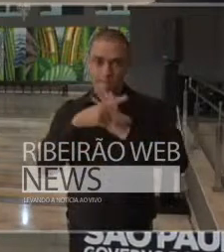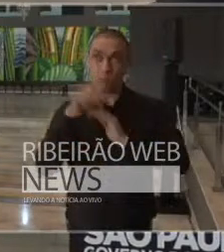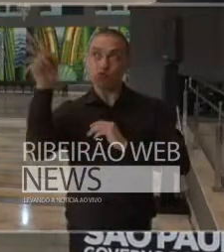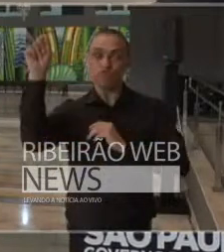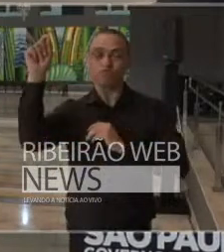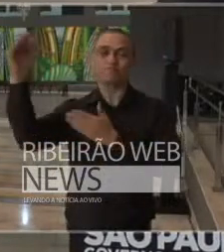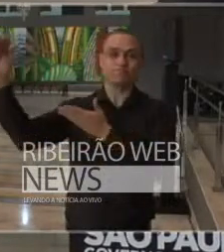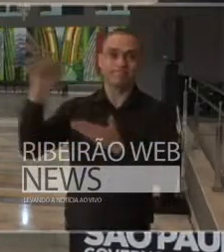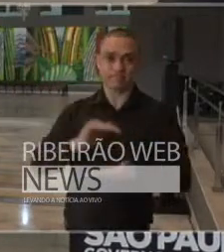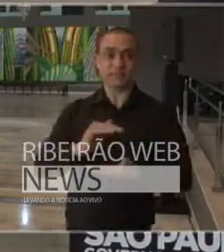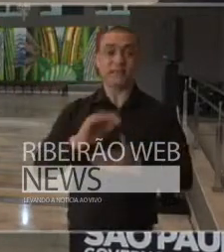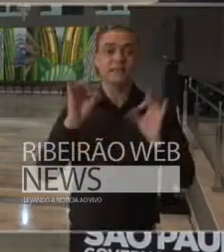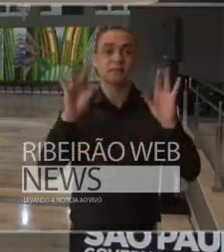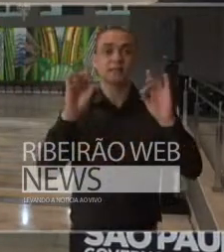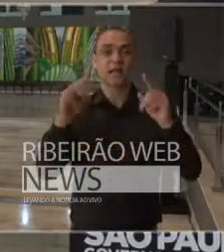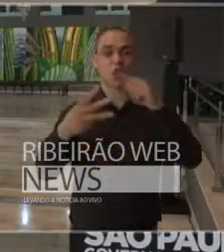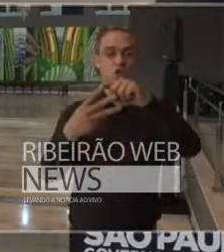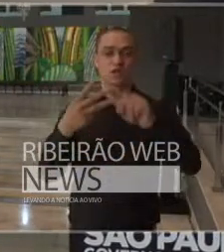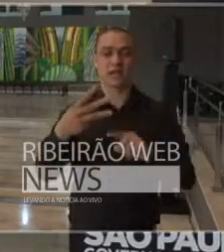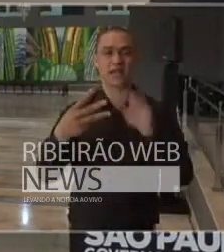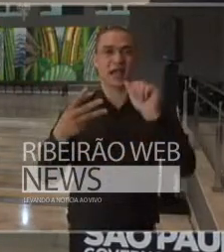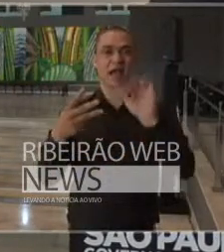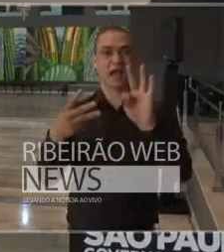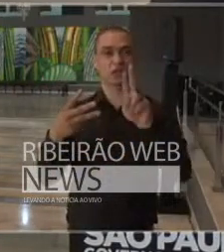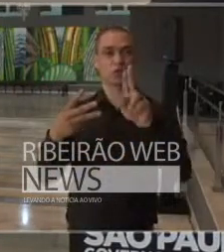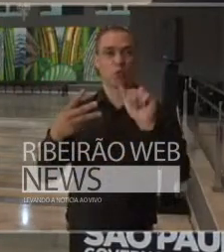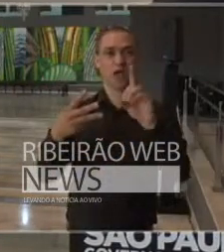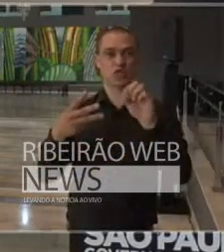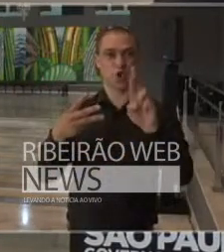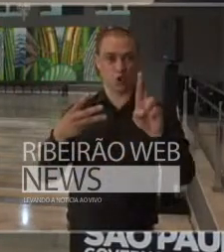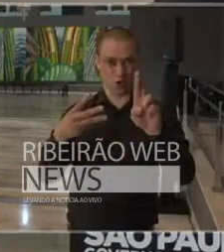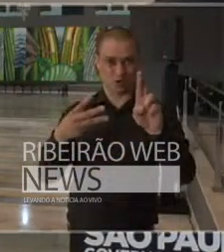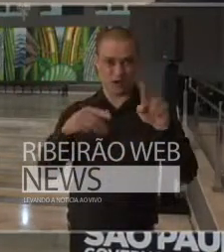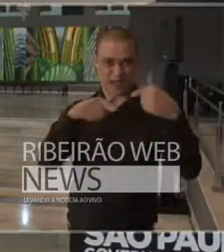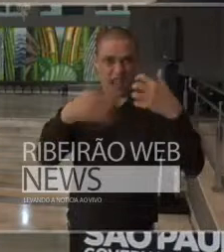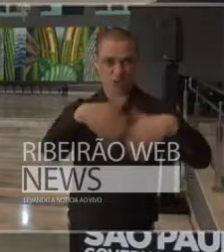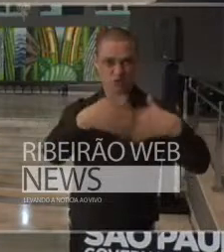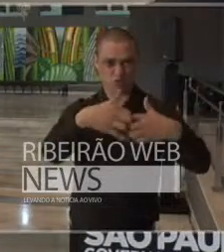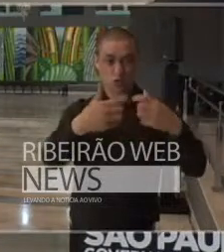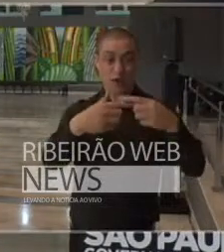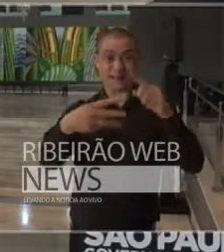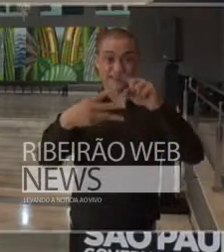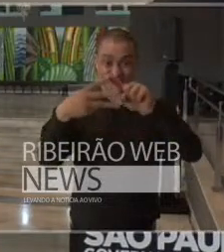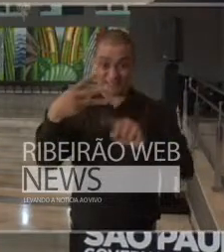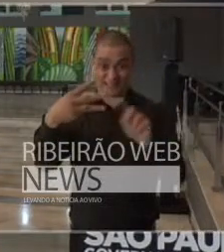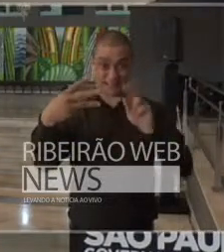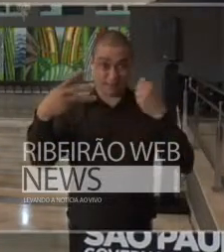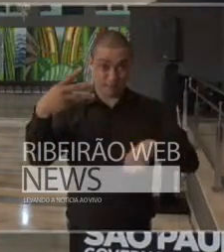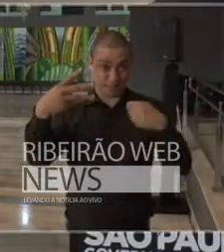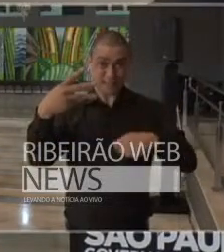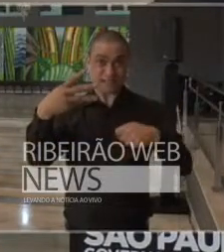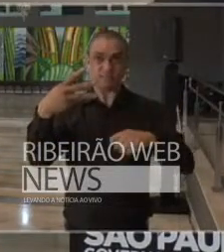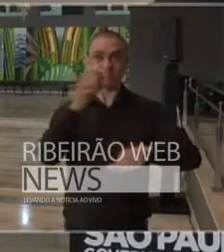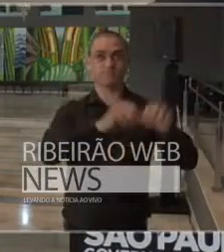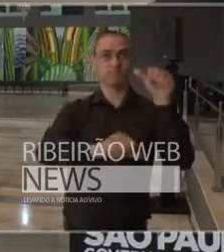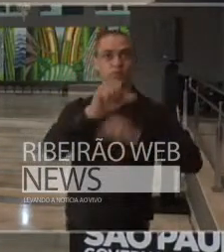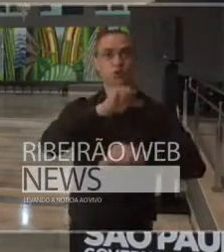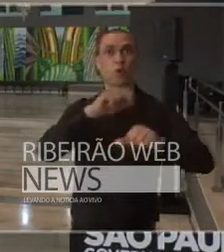em particular, os nossos três atuadores, foram modificados, eram produtos